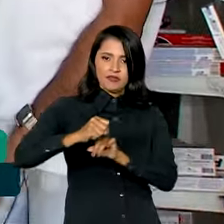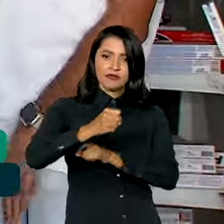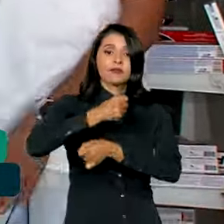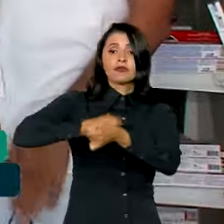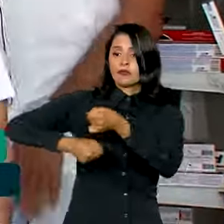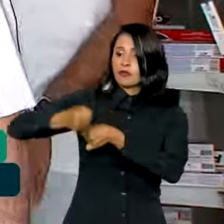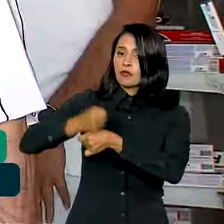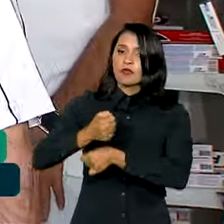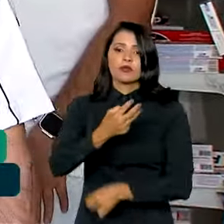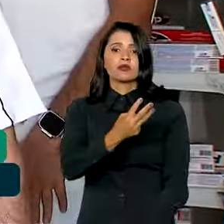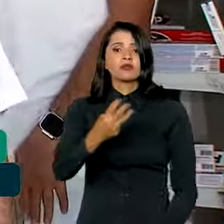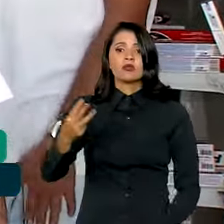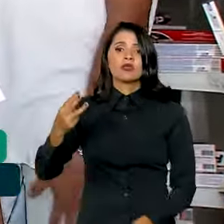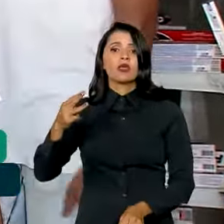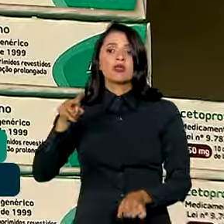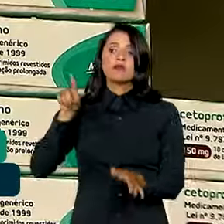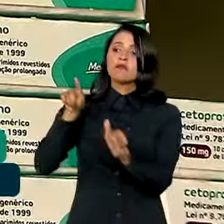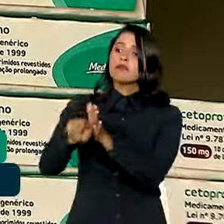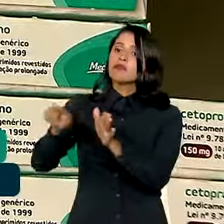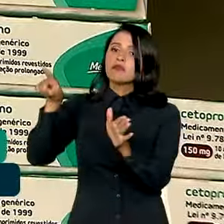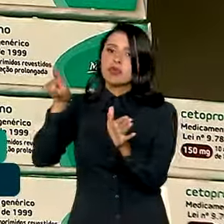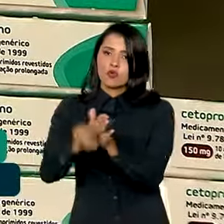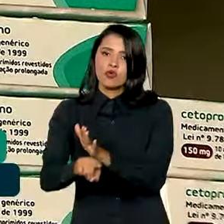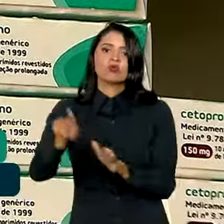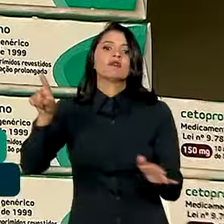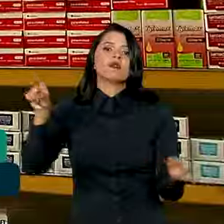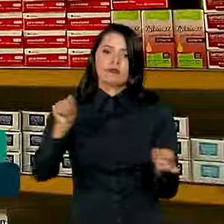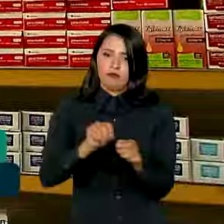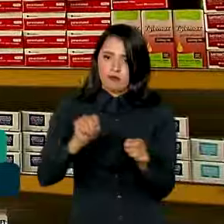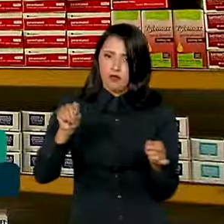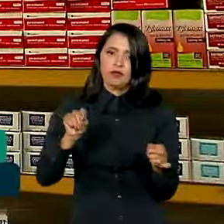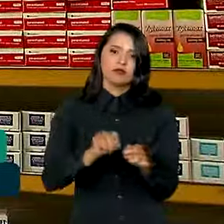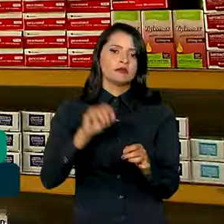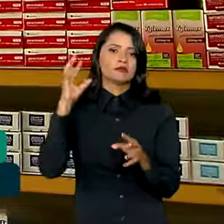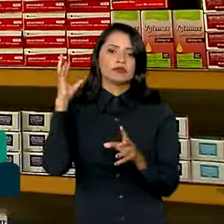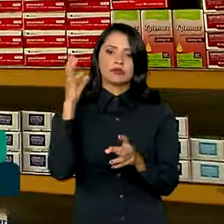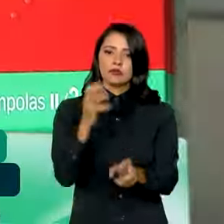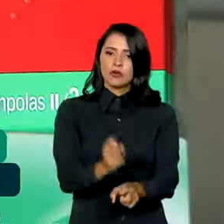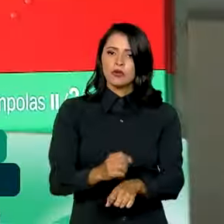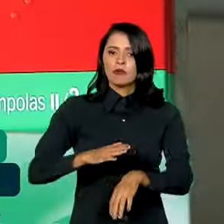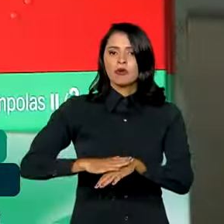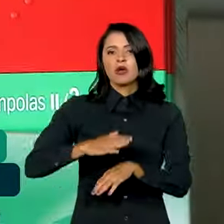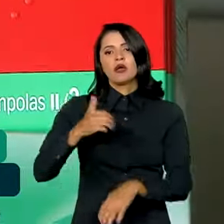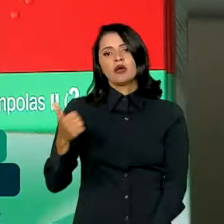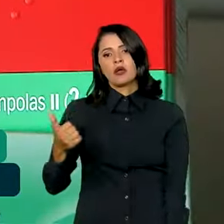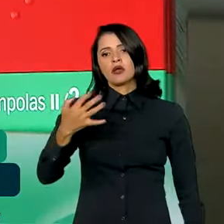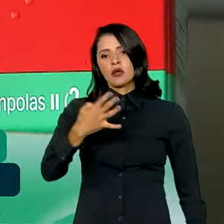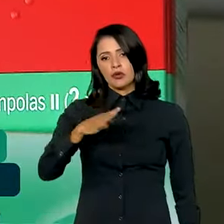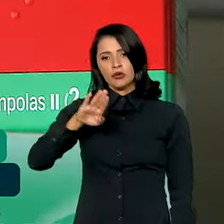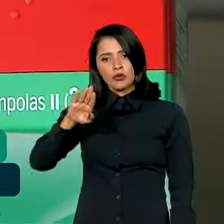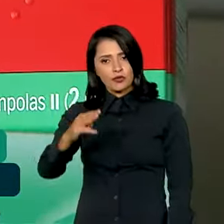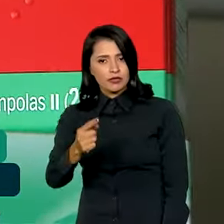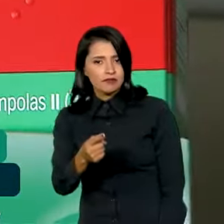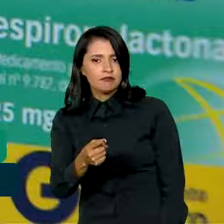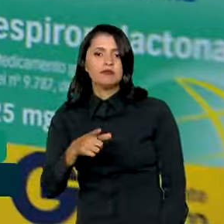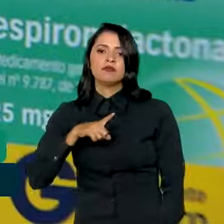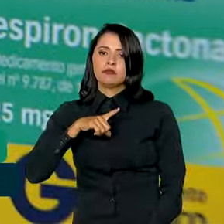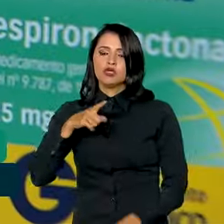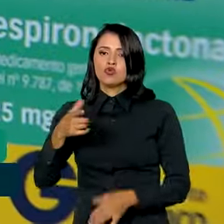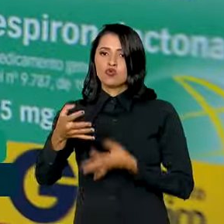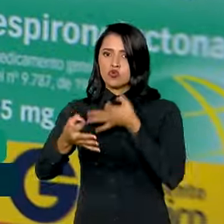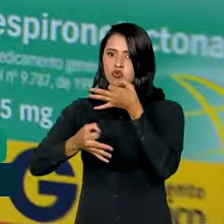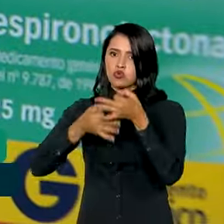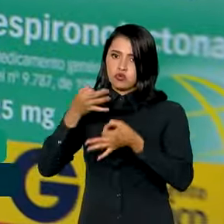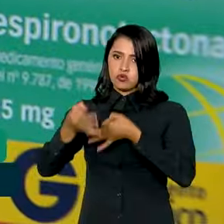33 consultas públicas foram realizadas, totalizando mais de 14 mil contribuições,